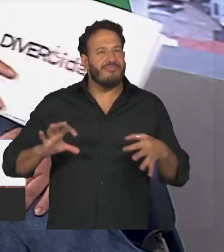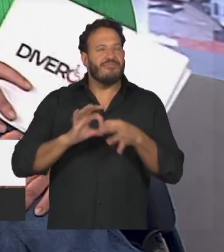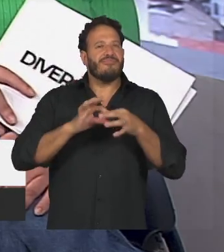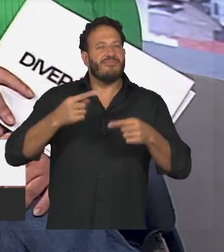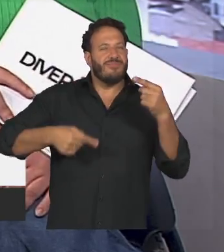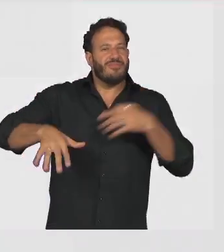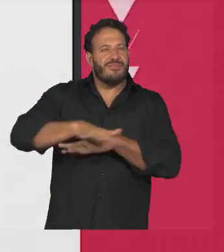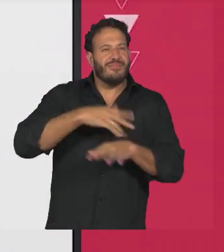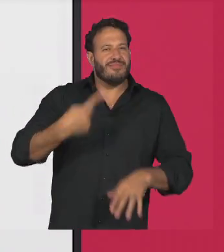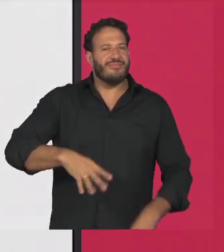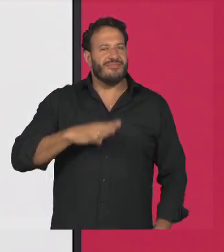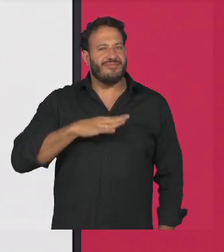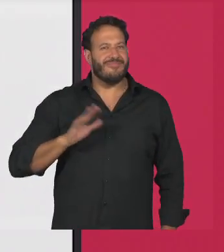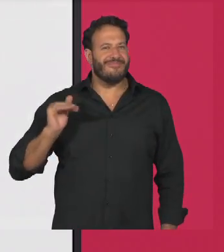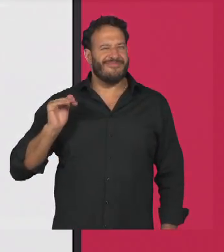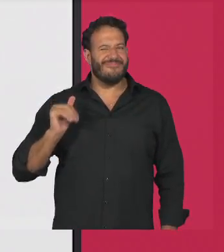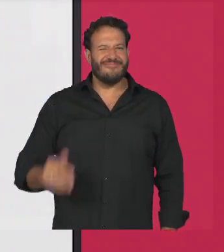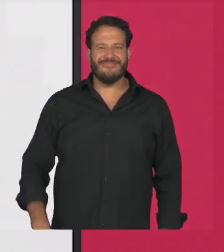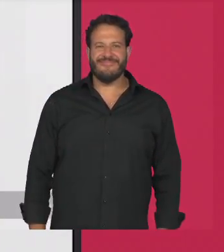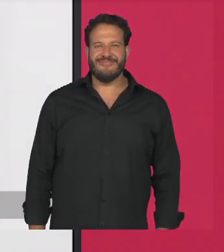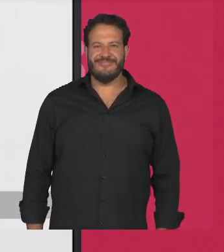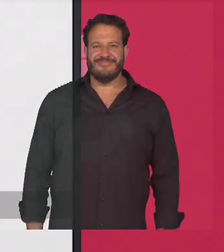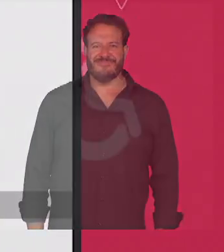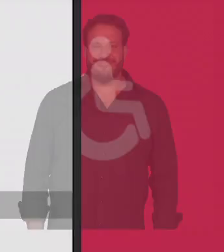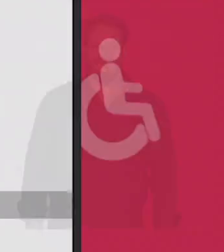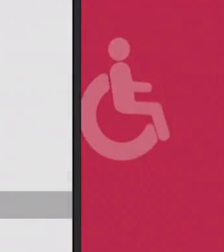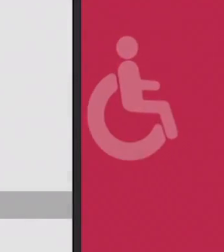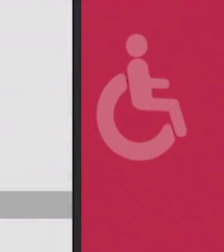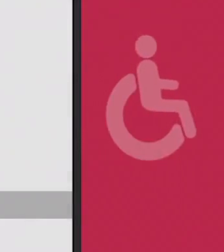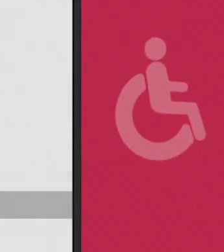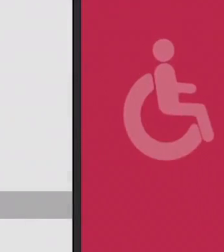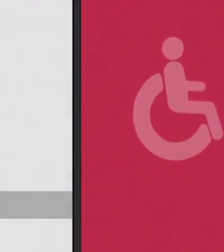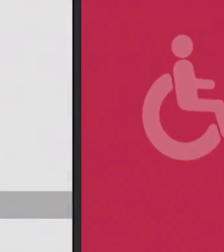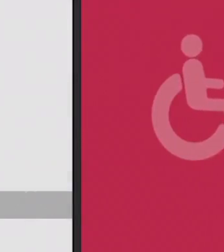política da cidade e então